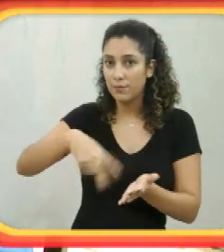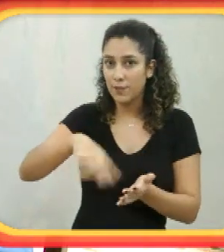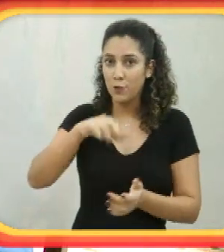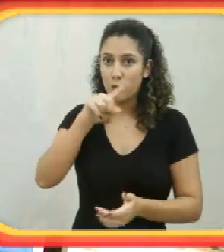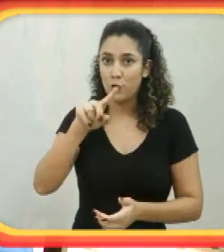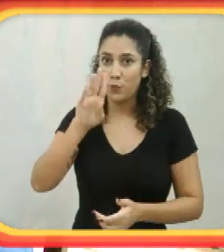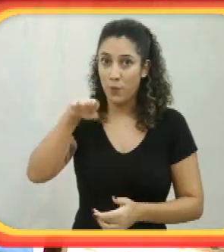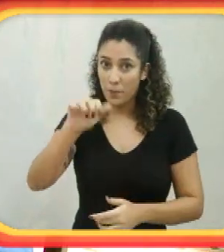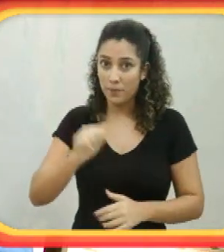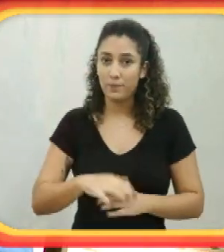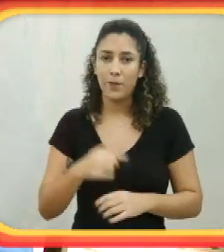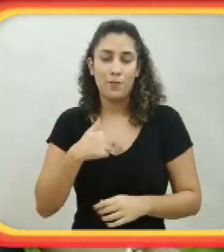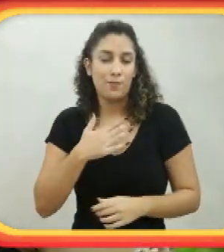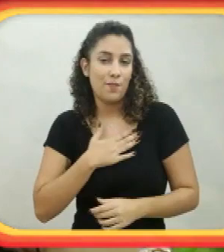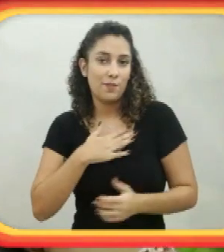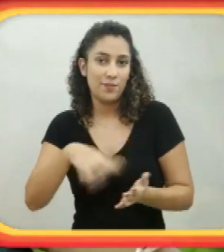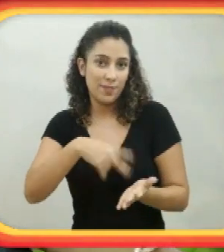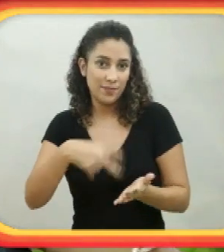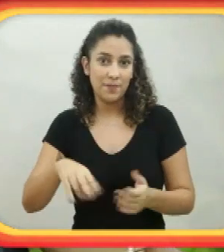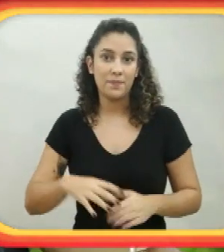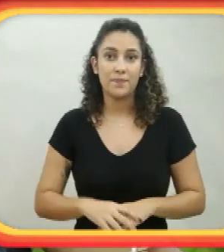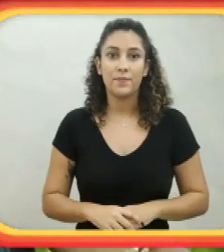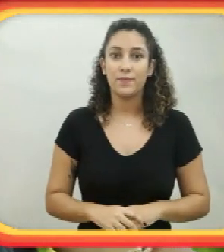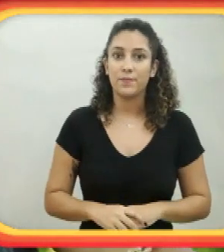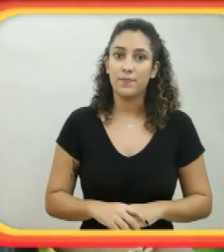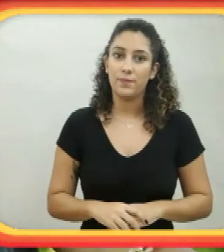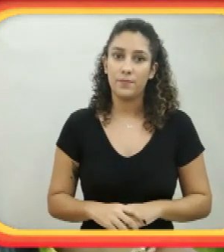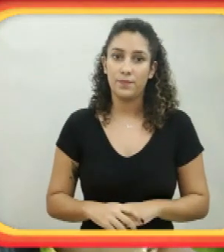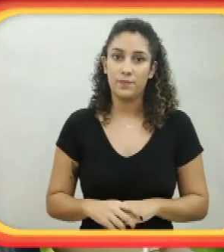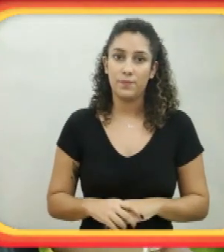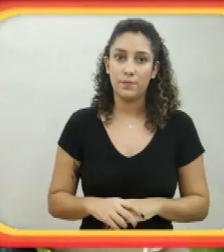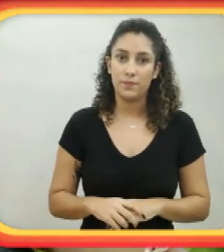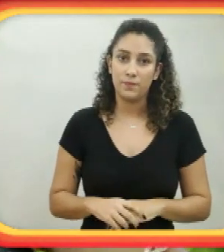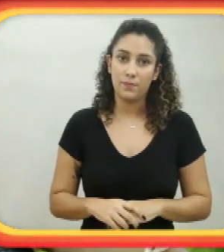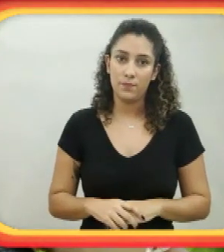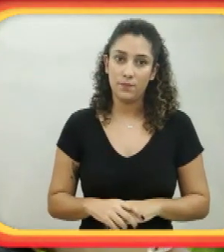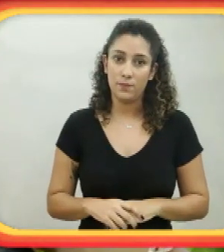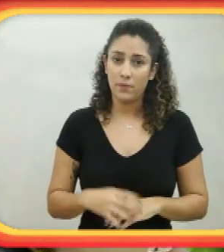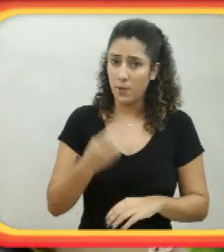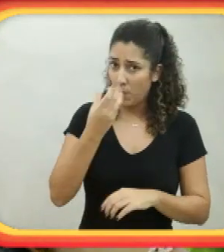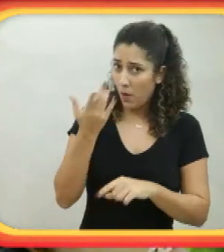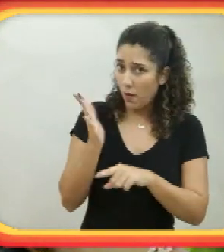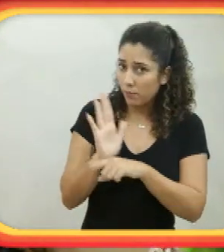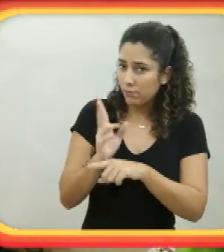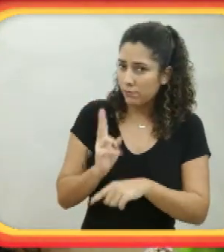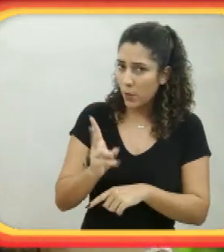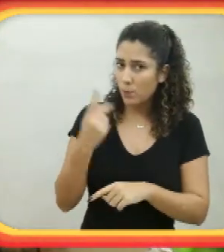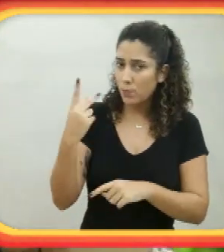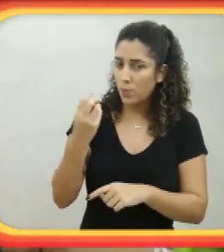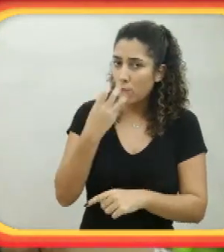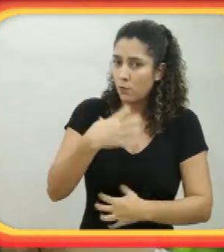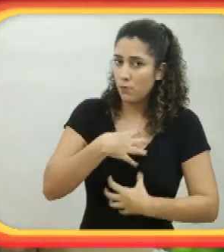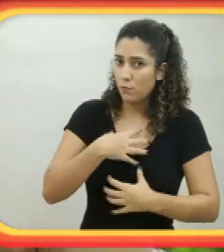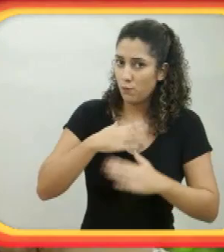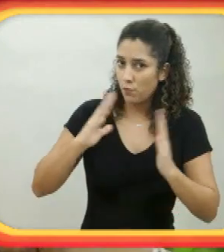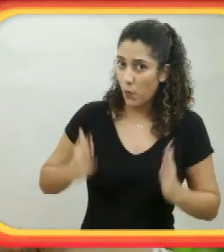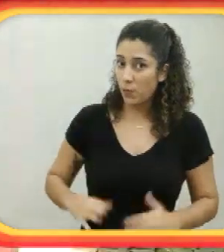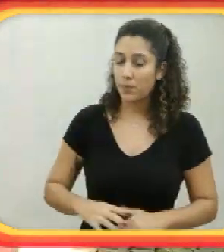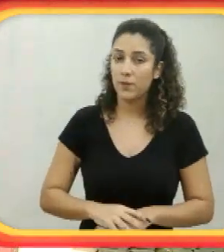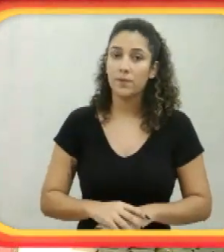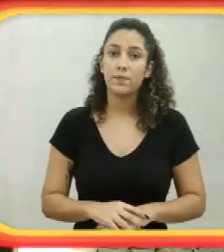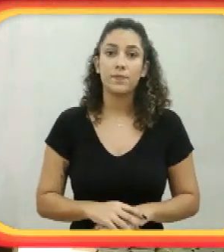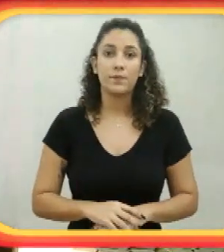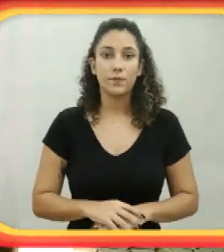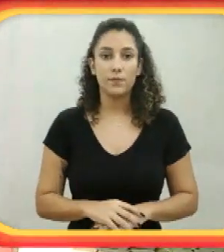jogar tênis. Depois eu comecei a fazer dança zumba. Eu gosto de dançar.